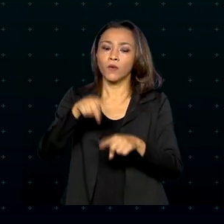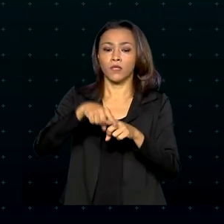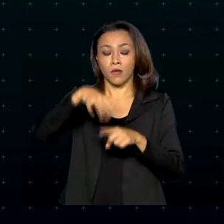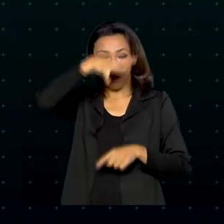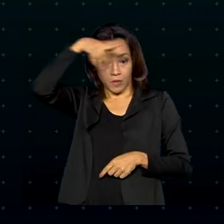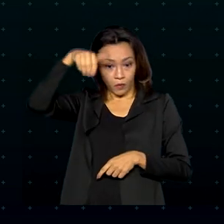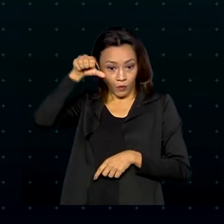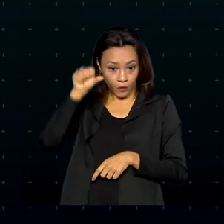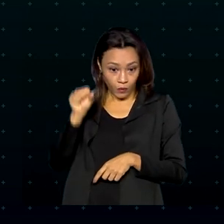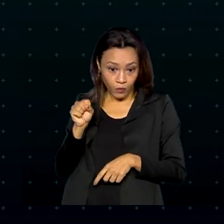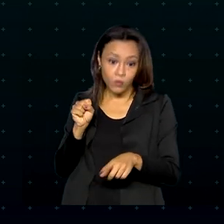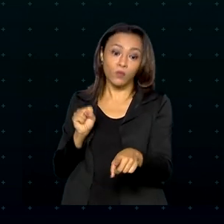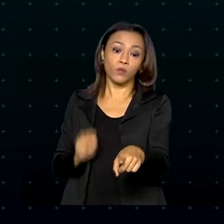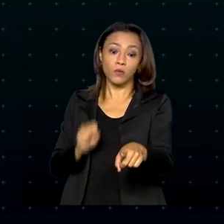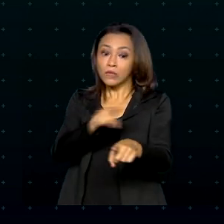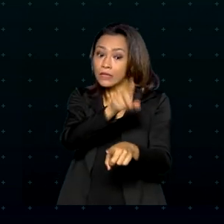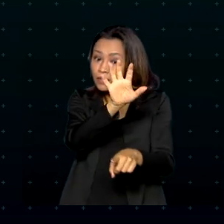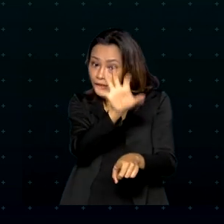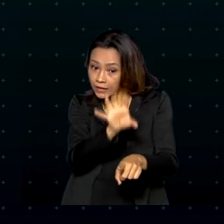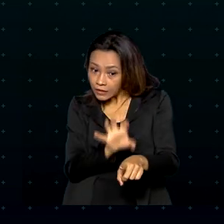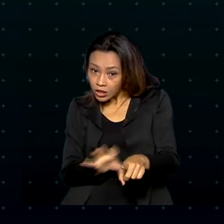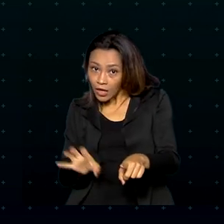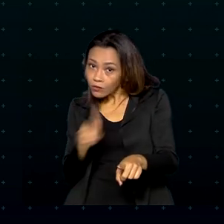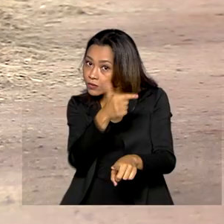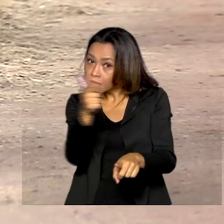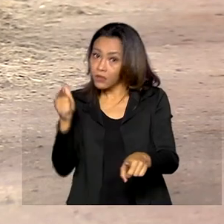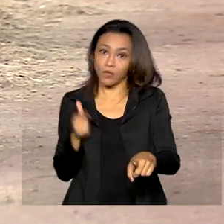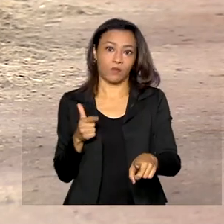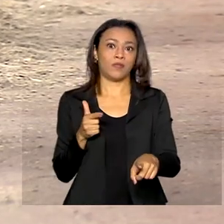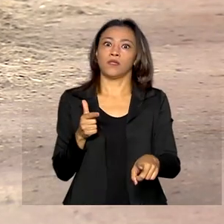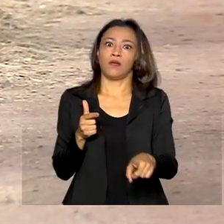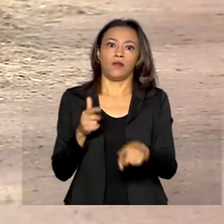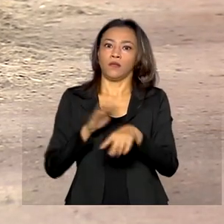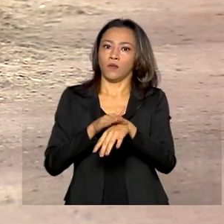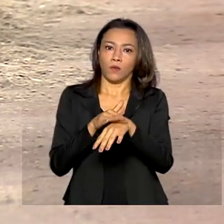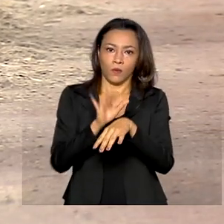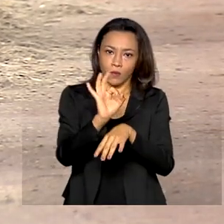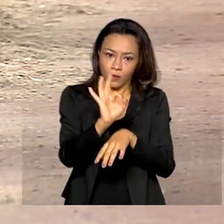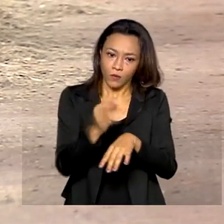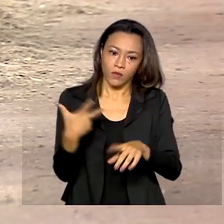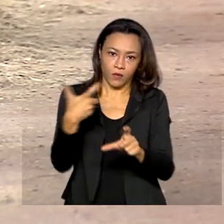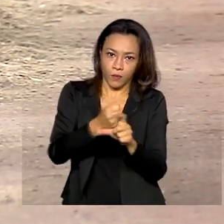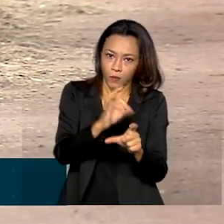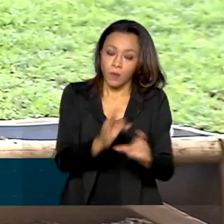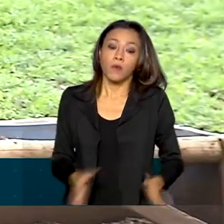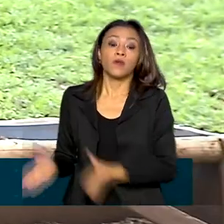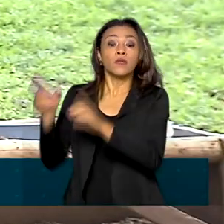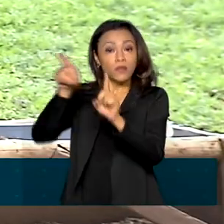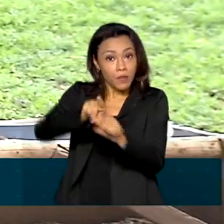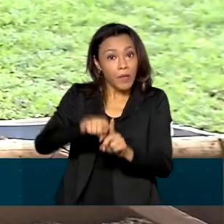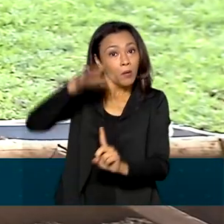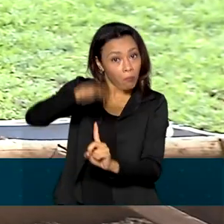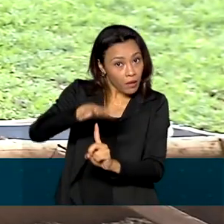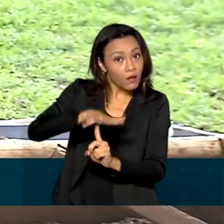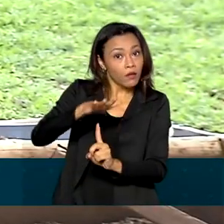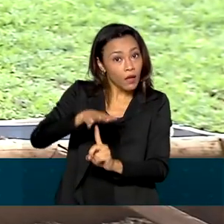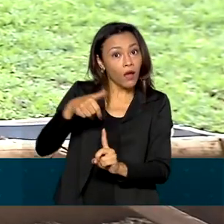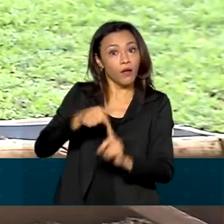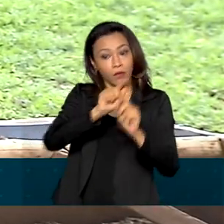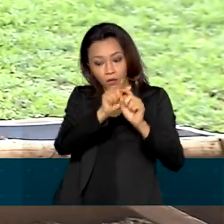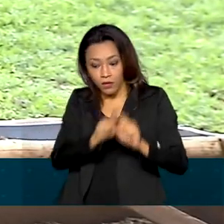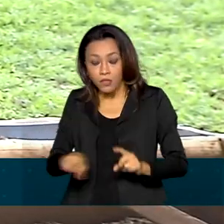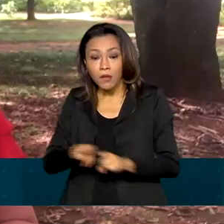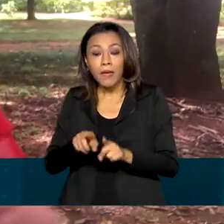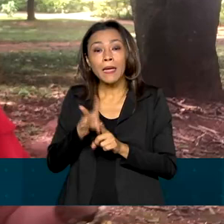Grosso como livres de febre aftosa sem vacinação. O Paraná também recebeu parecer favorável como zona livre de